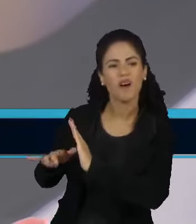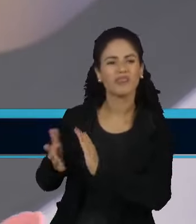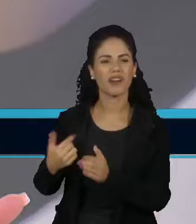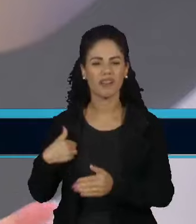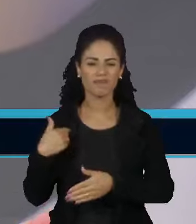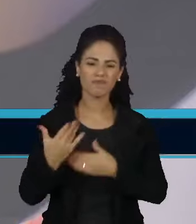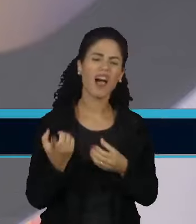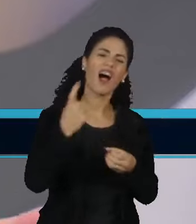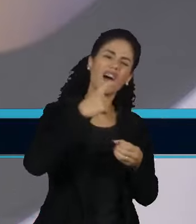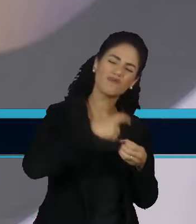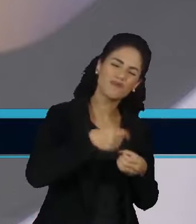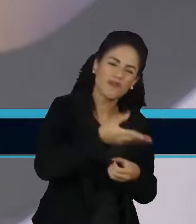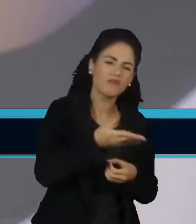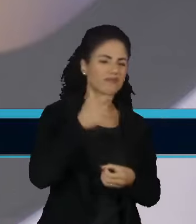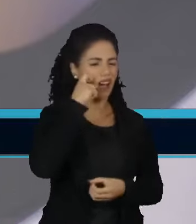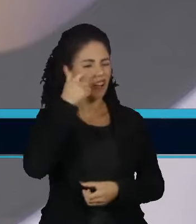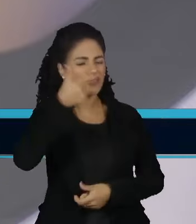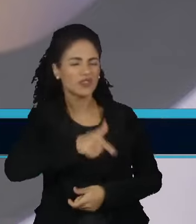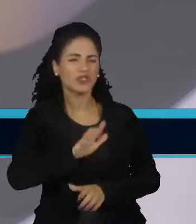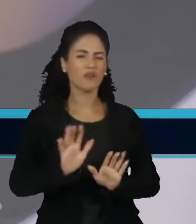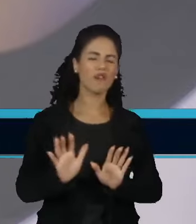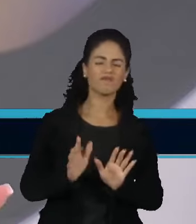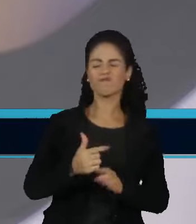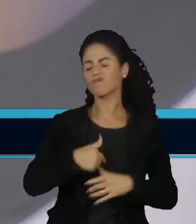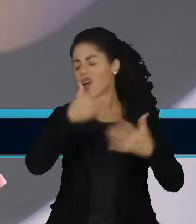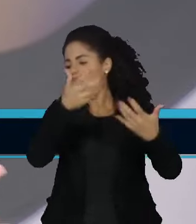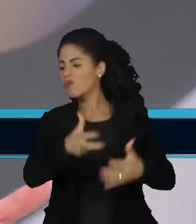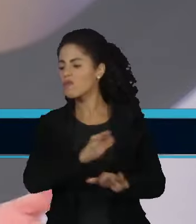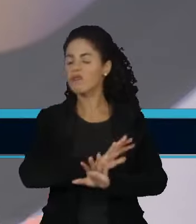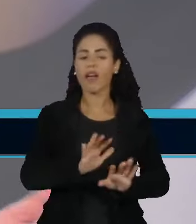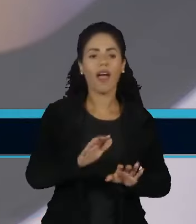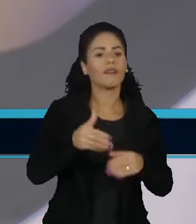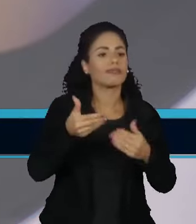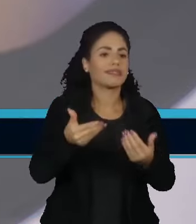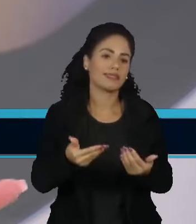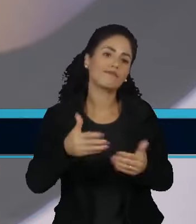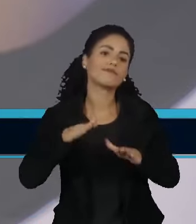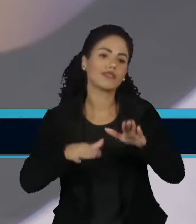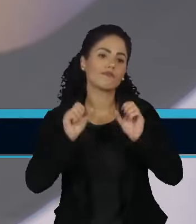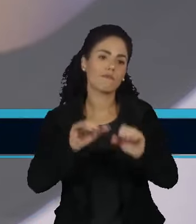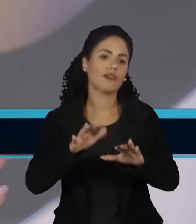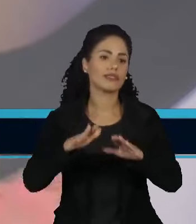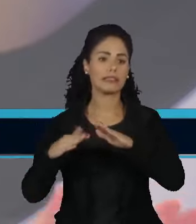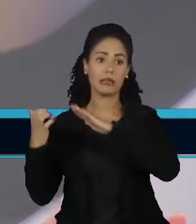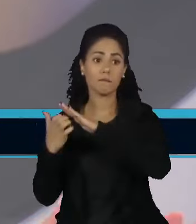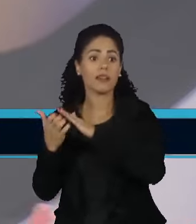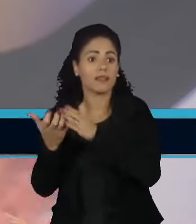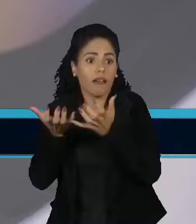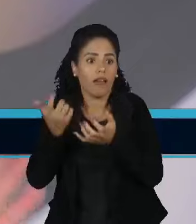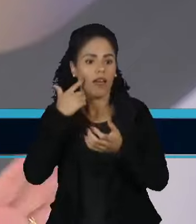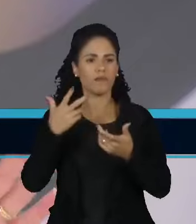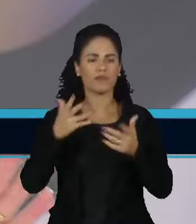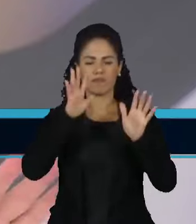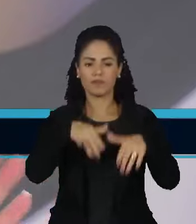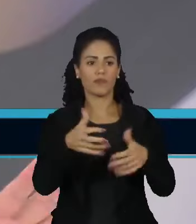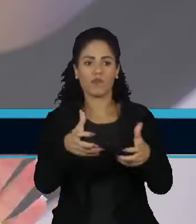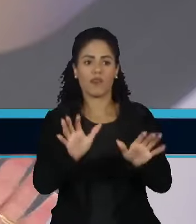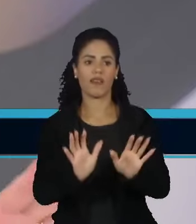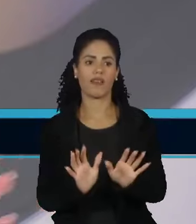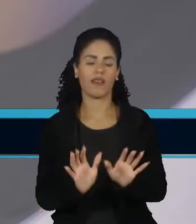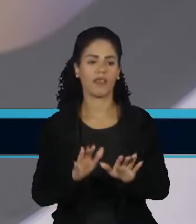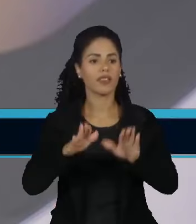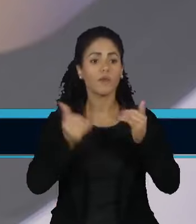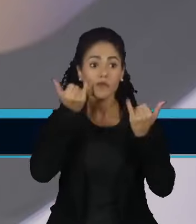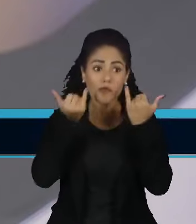voltar ao presencial e talvez não estejam fazendo, de fato, aquilo que a empresa espera. Mas ainda é uma hipótese. A gente não tem